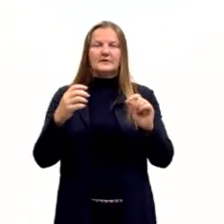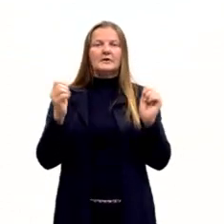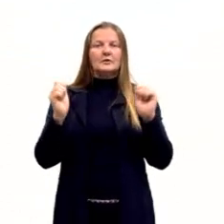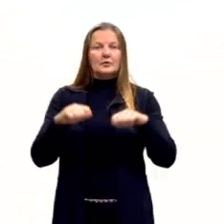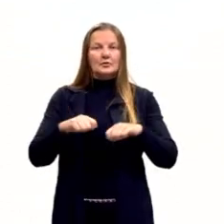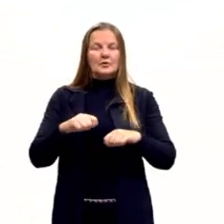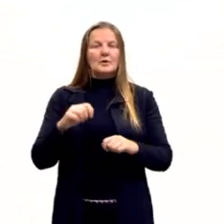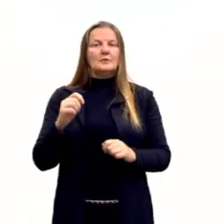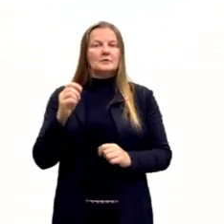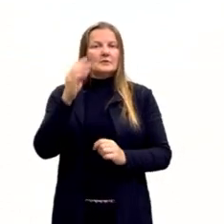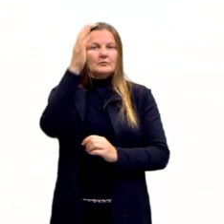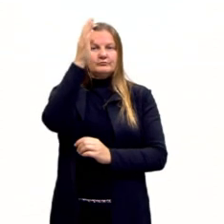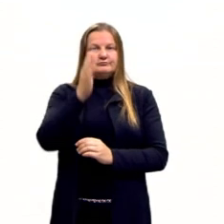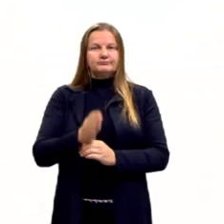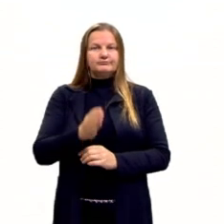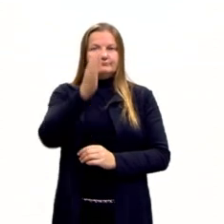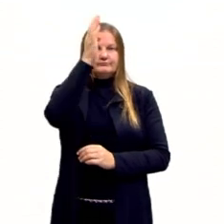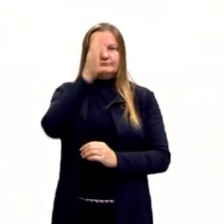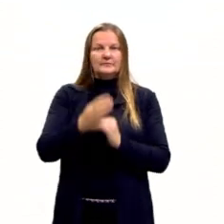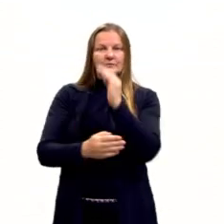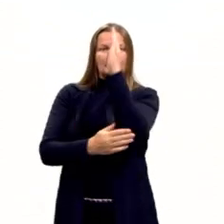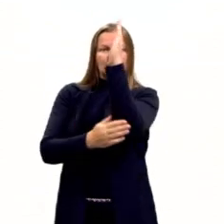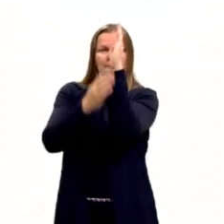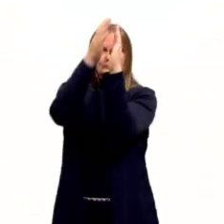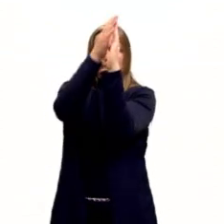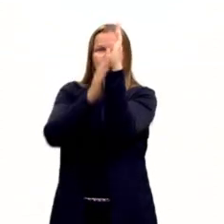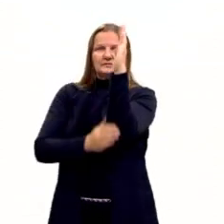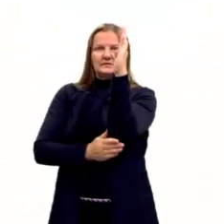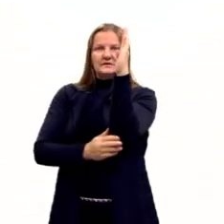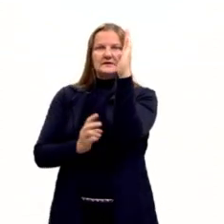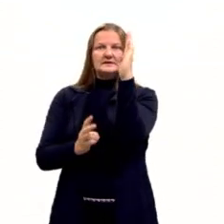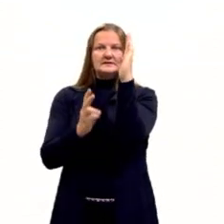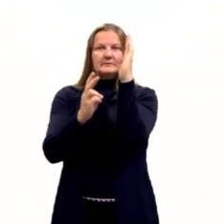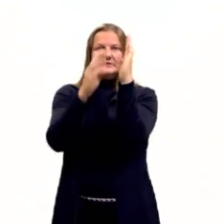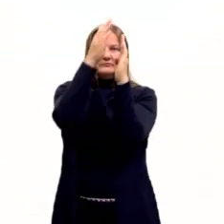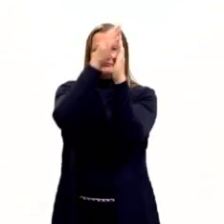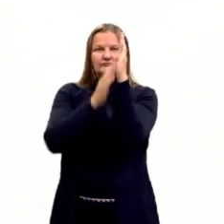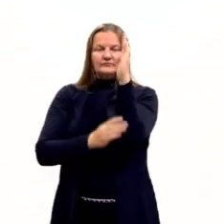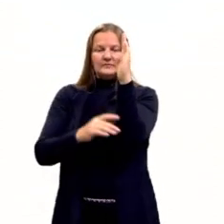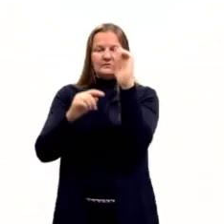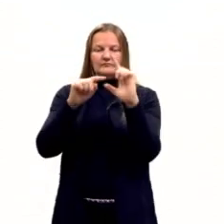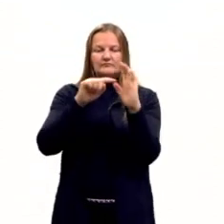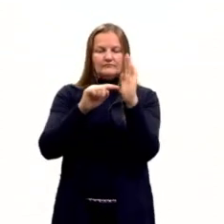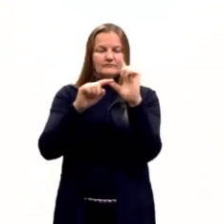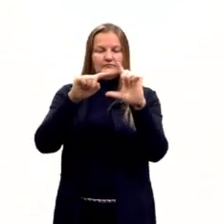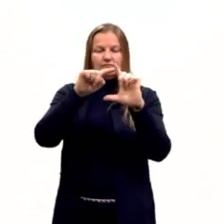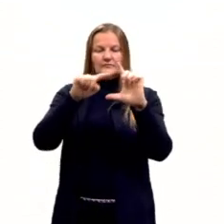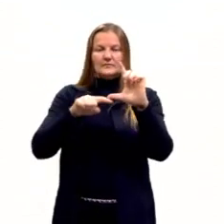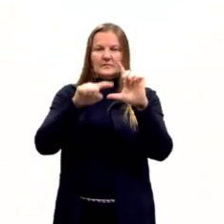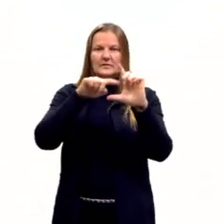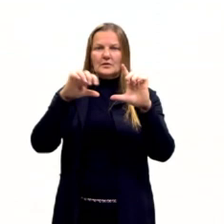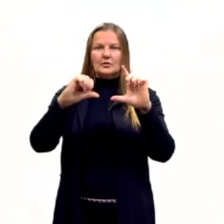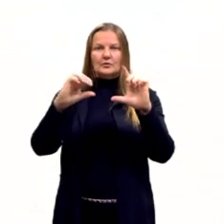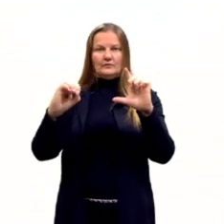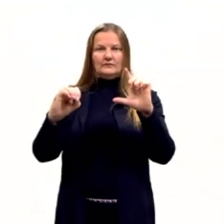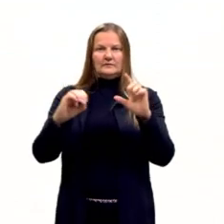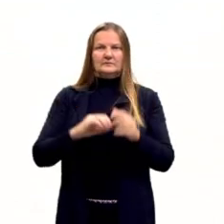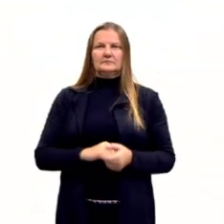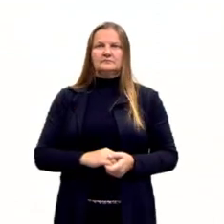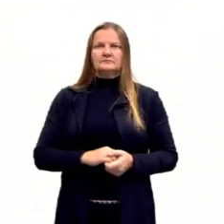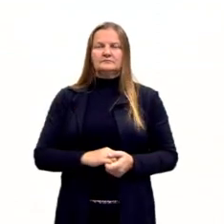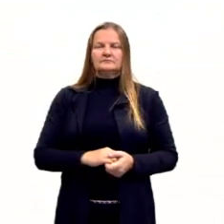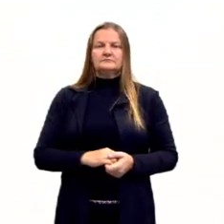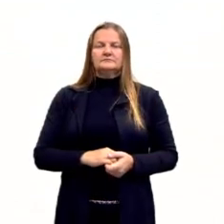chamada de perpendicular, porque forma então 90 graus. O ortocentro, então, é exatamente um ponto de